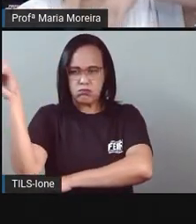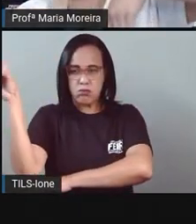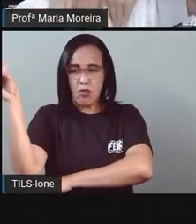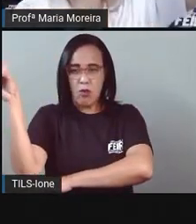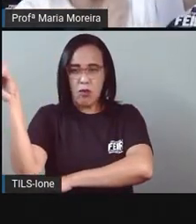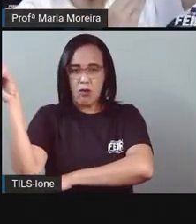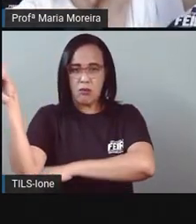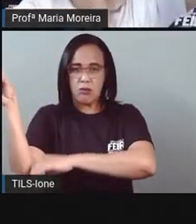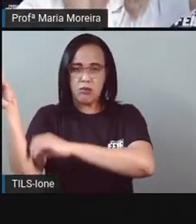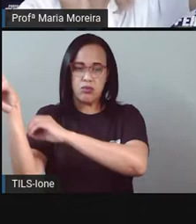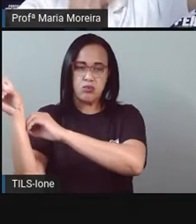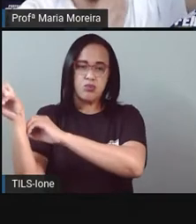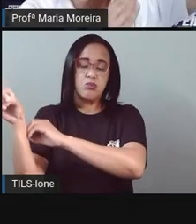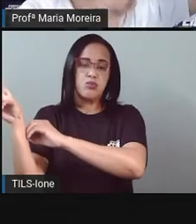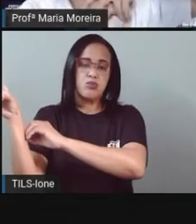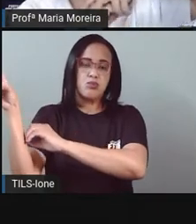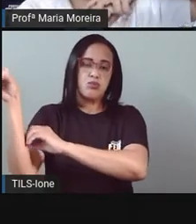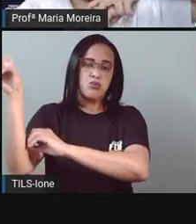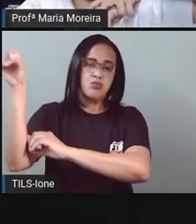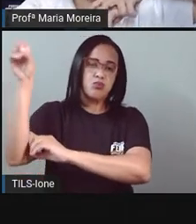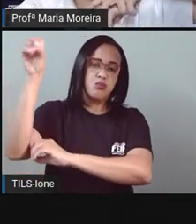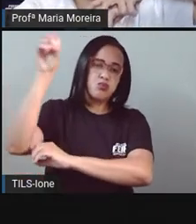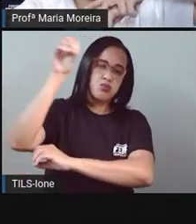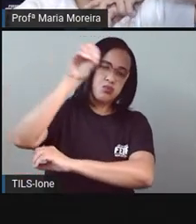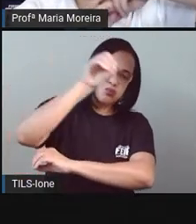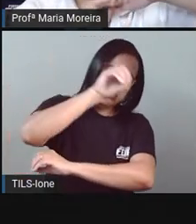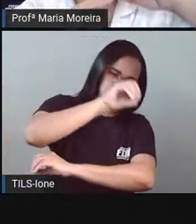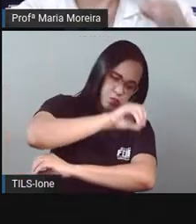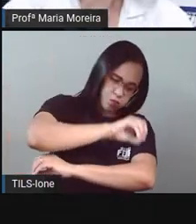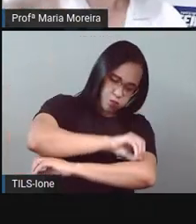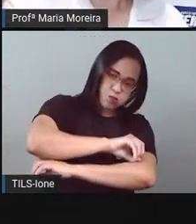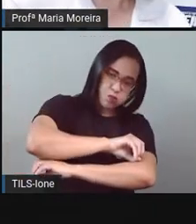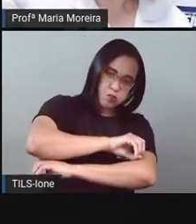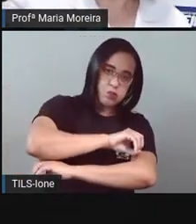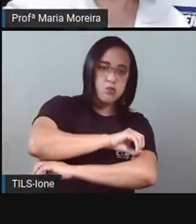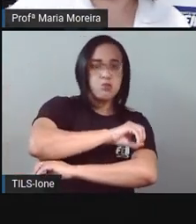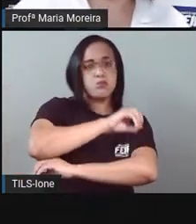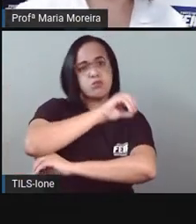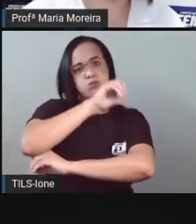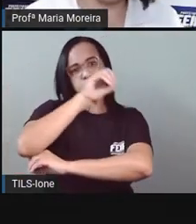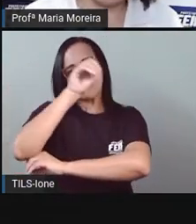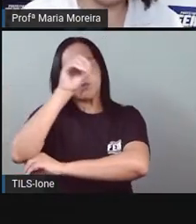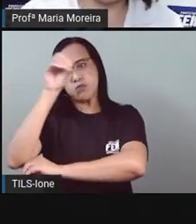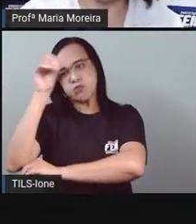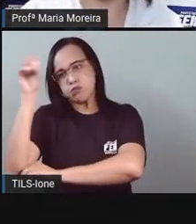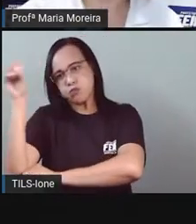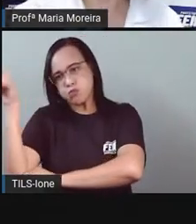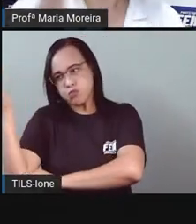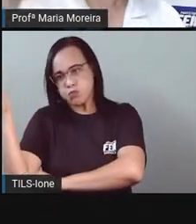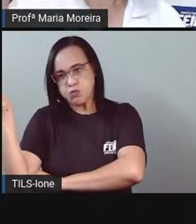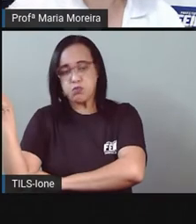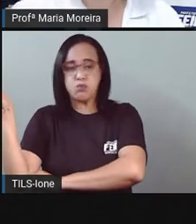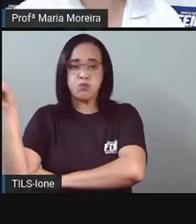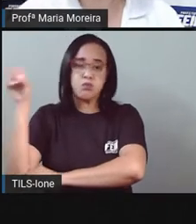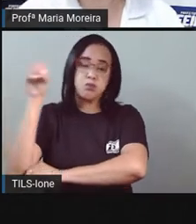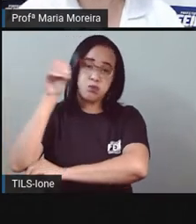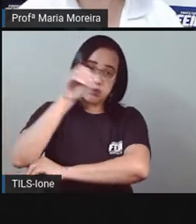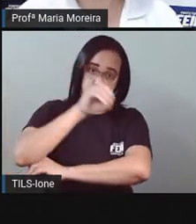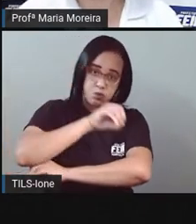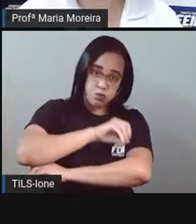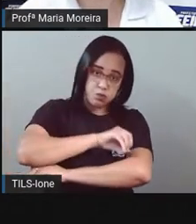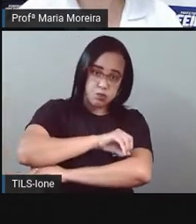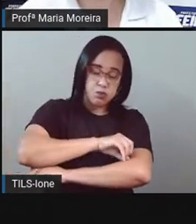iluminar partes diferentes da Terra. Então, por isso, olha só essa imagem aí, né? Se o Sol tá